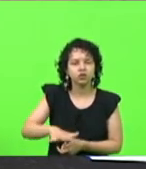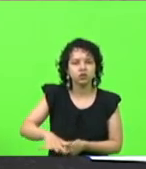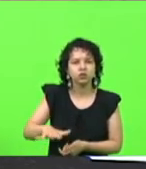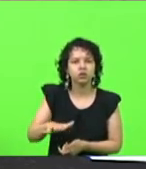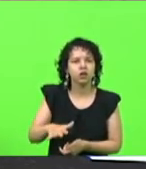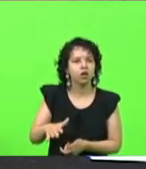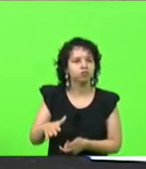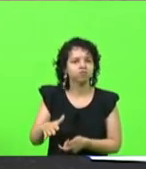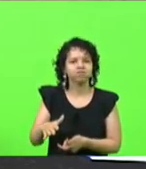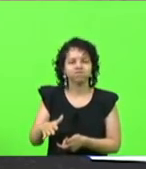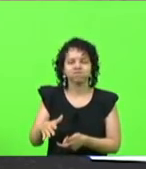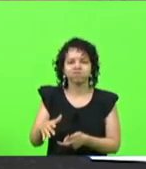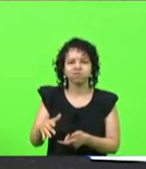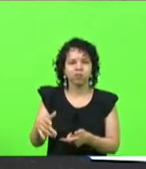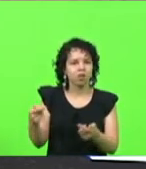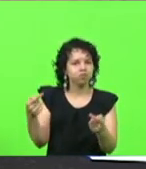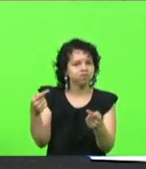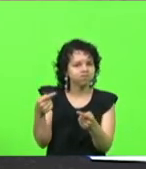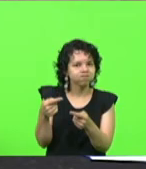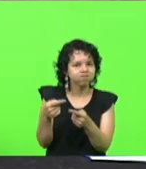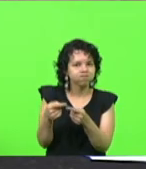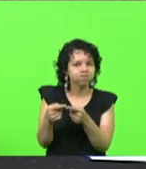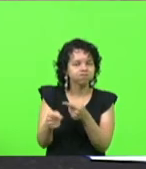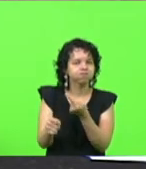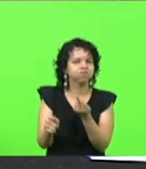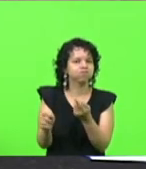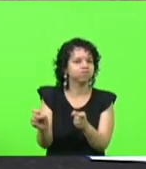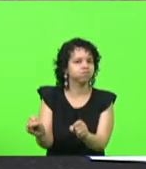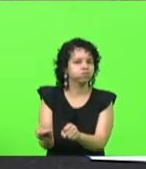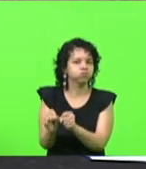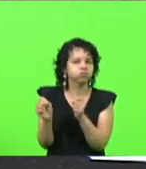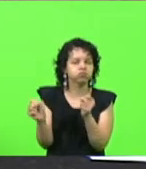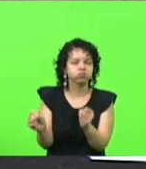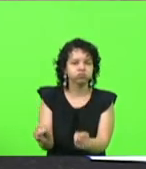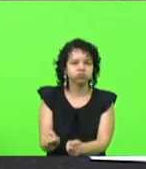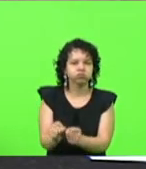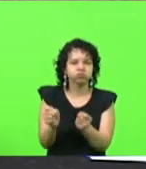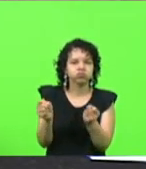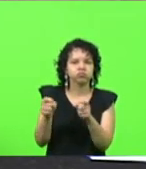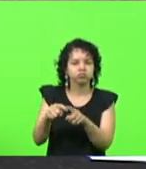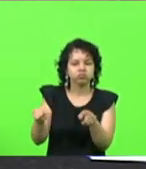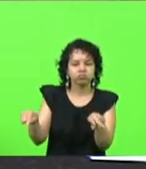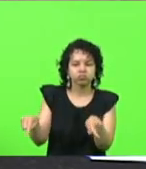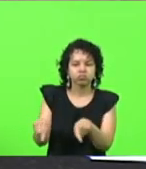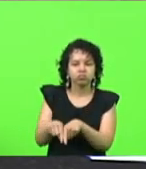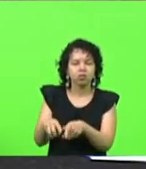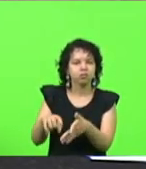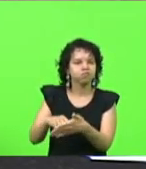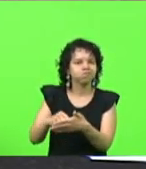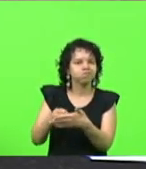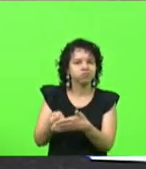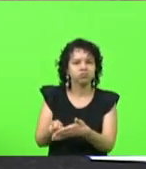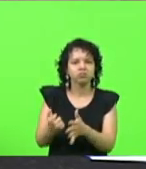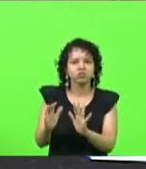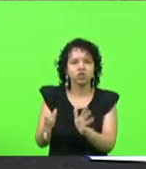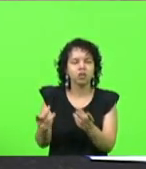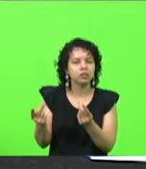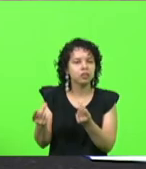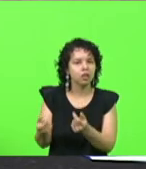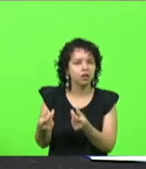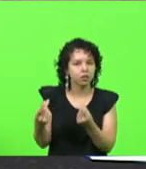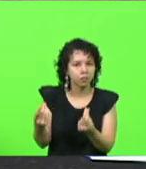inabitável, com as salas de aulas interditadas, há muito tempo, conversei com a diretora,